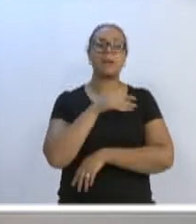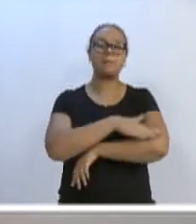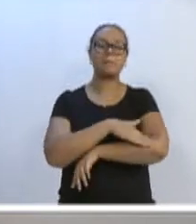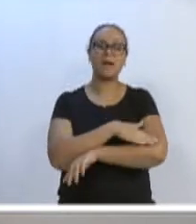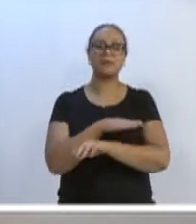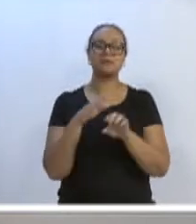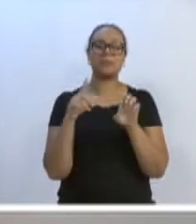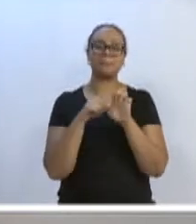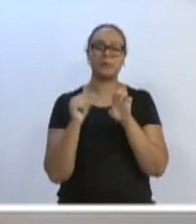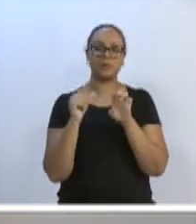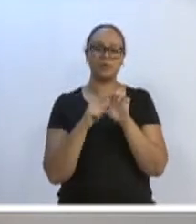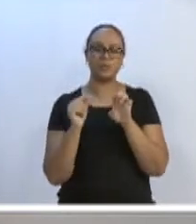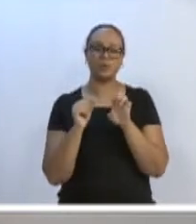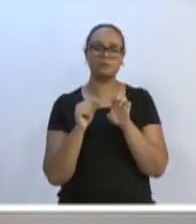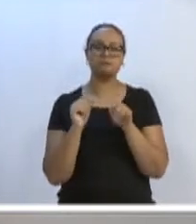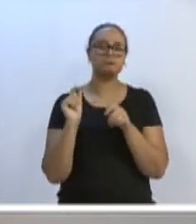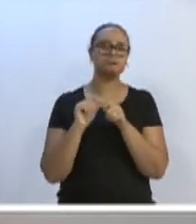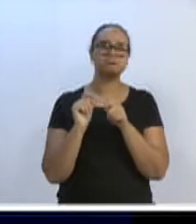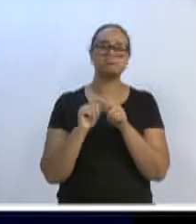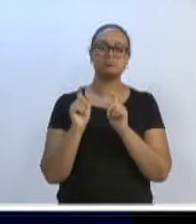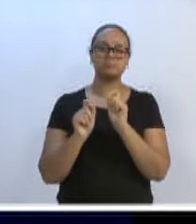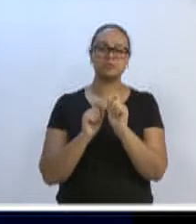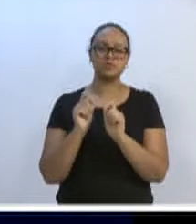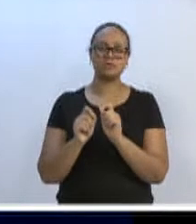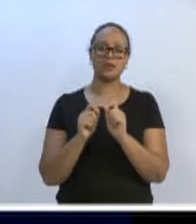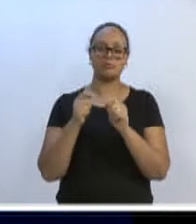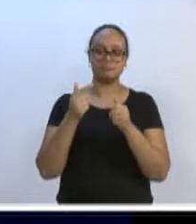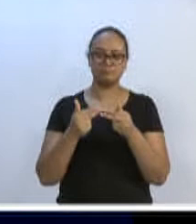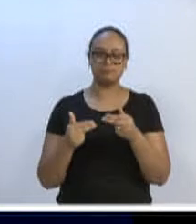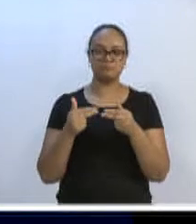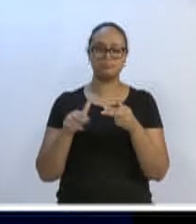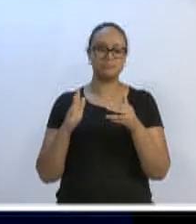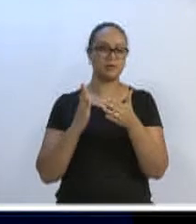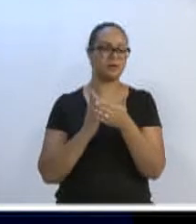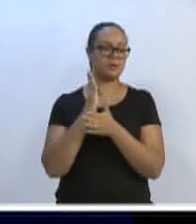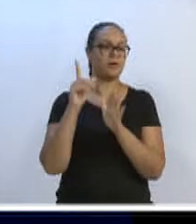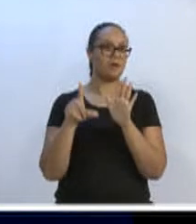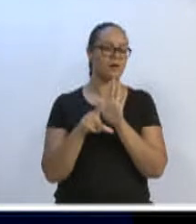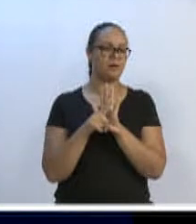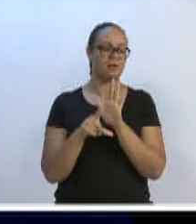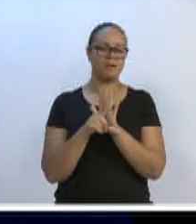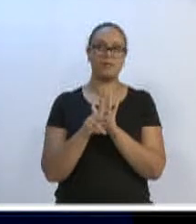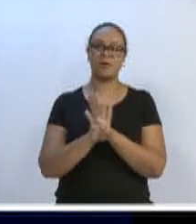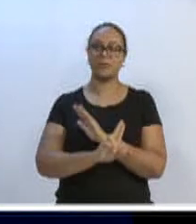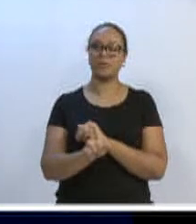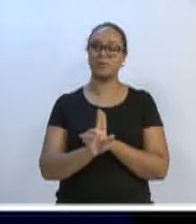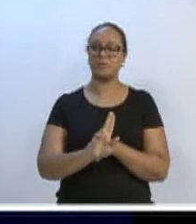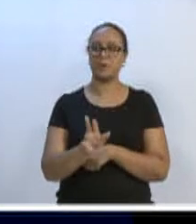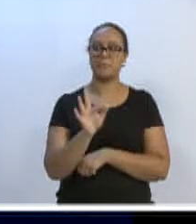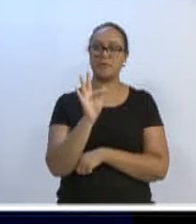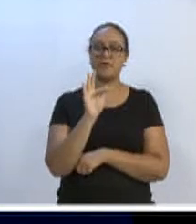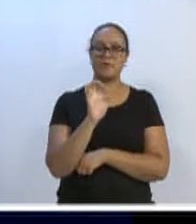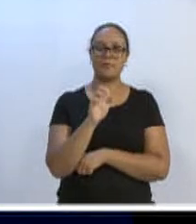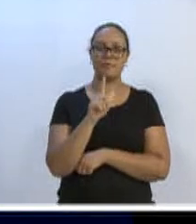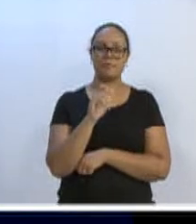onde foi feita a sanção da lei que denomina Félix